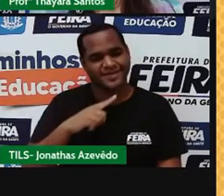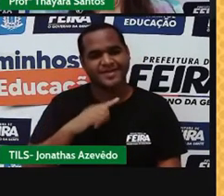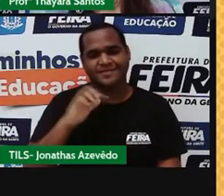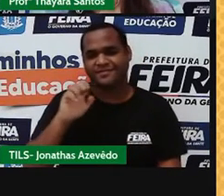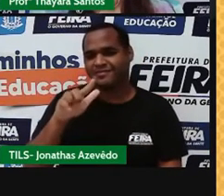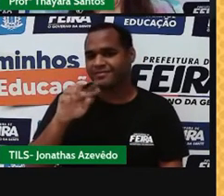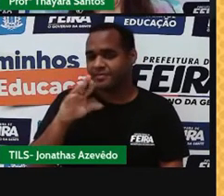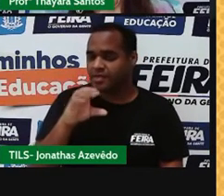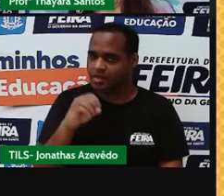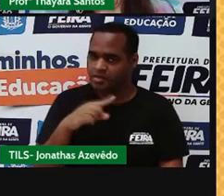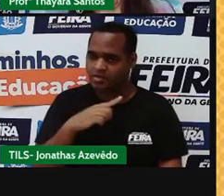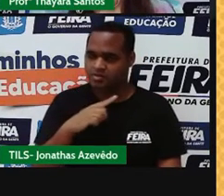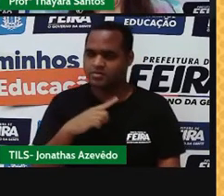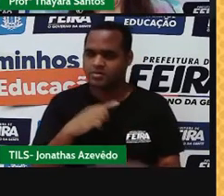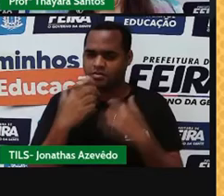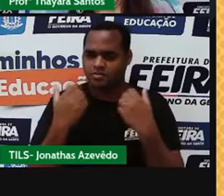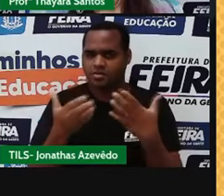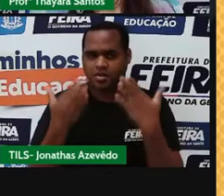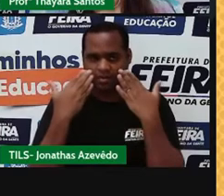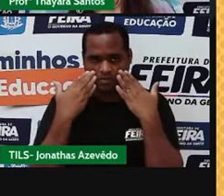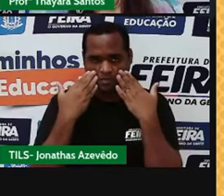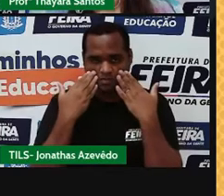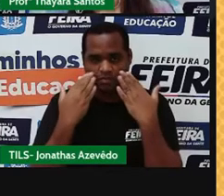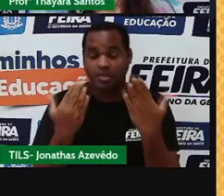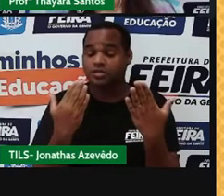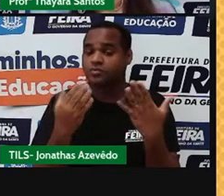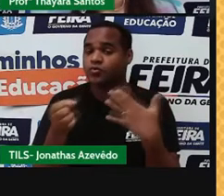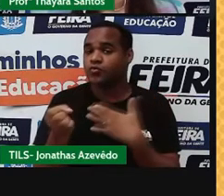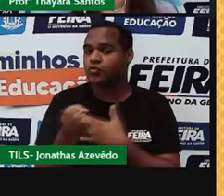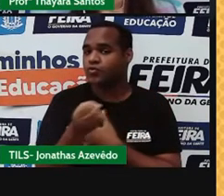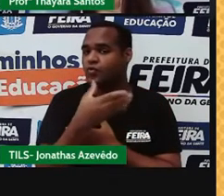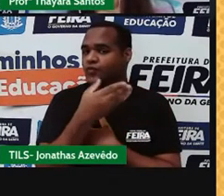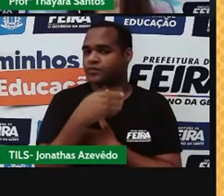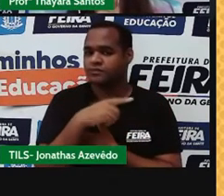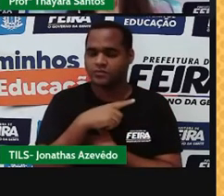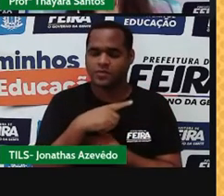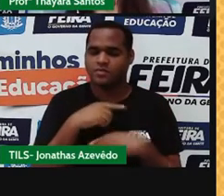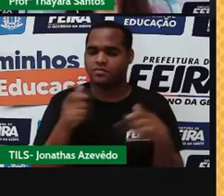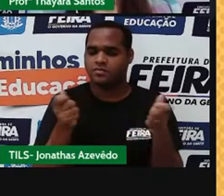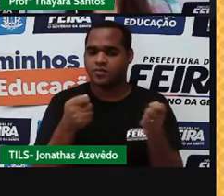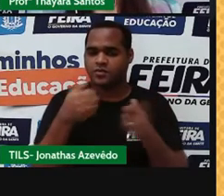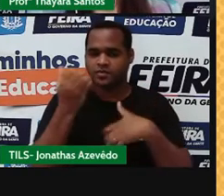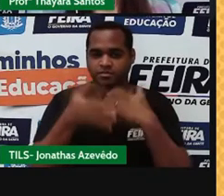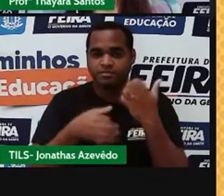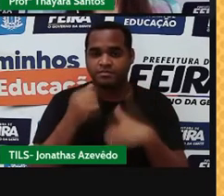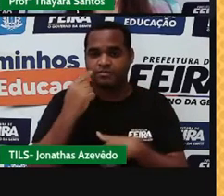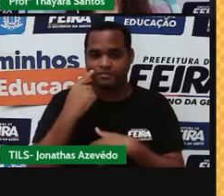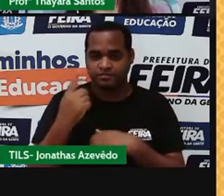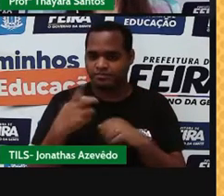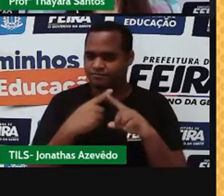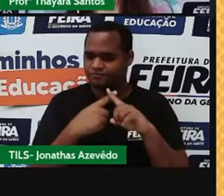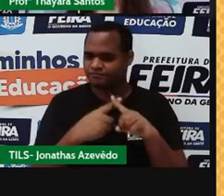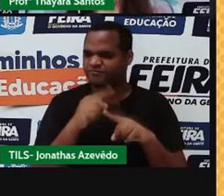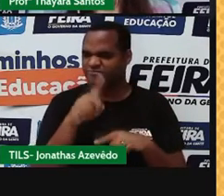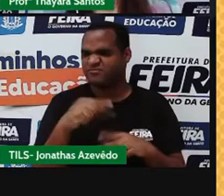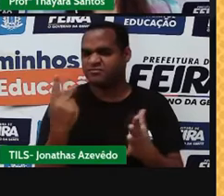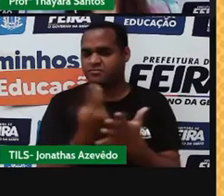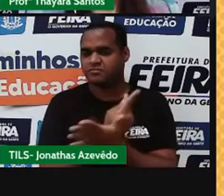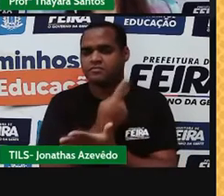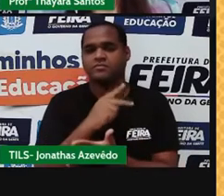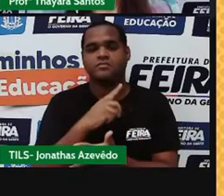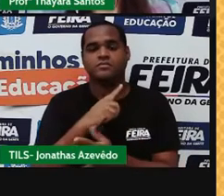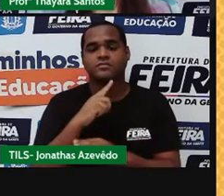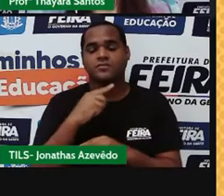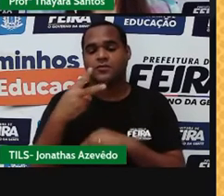Thompson apresentou um novo modelo de átomo, onde este não era apenas uma linha sólida, mas composto de dois